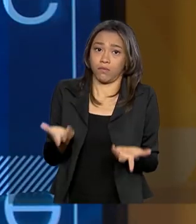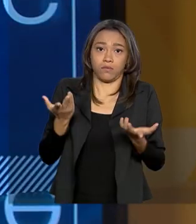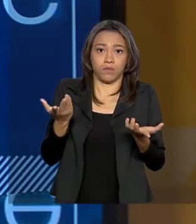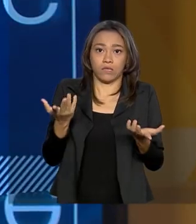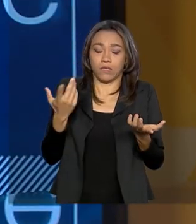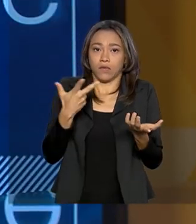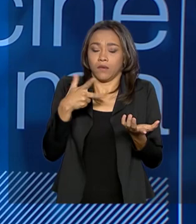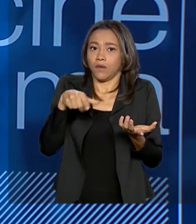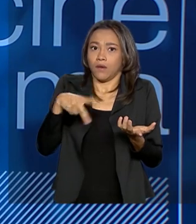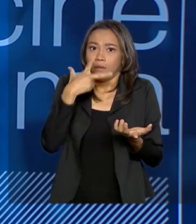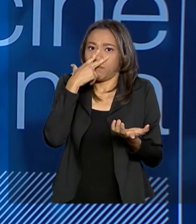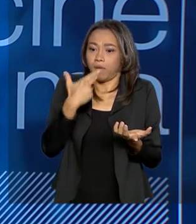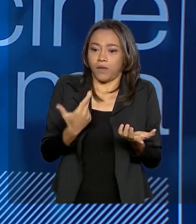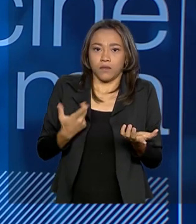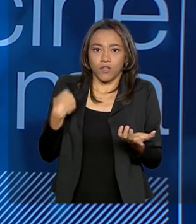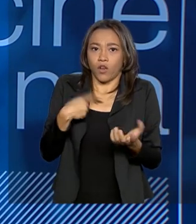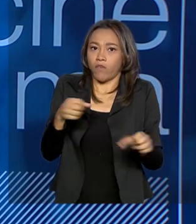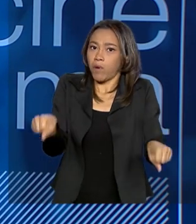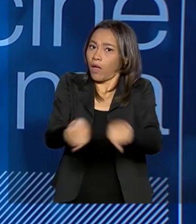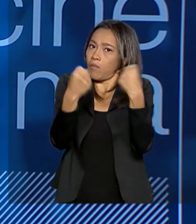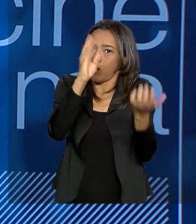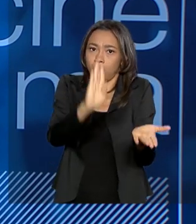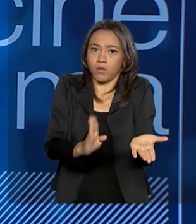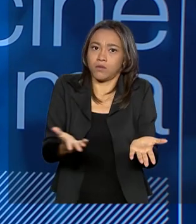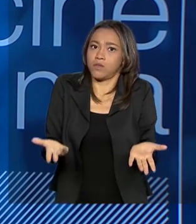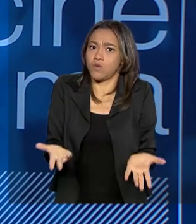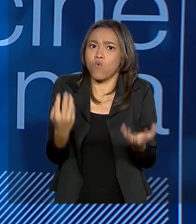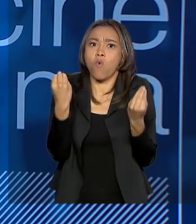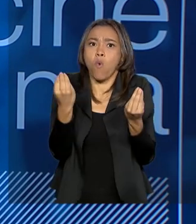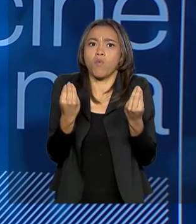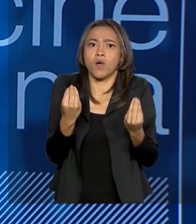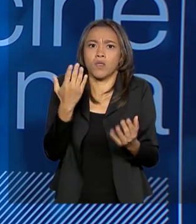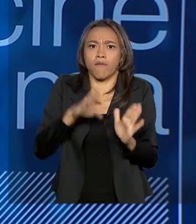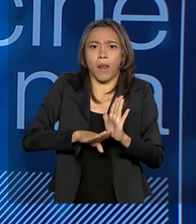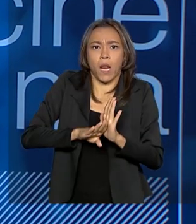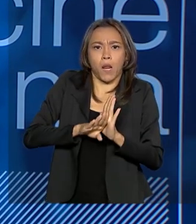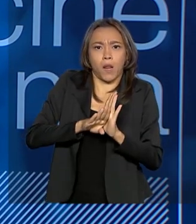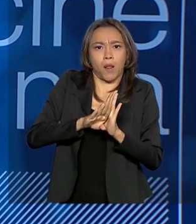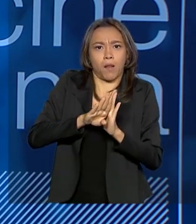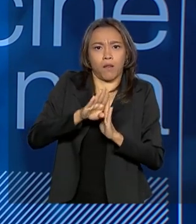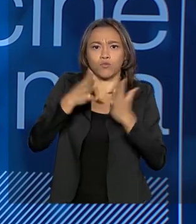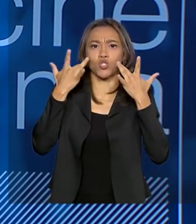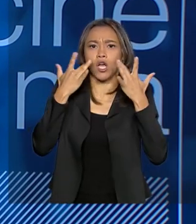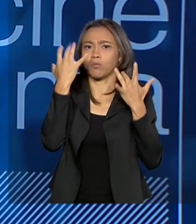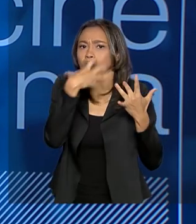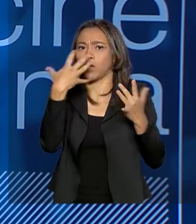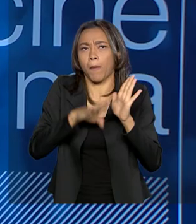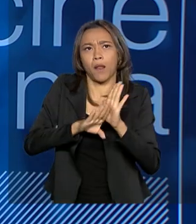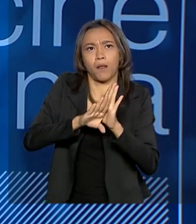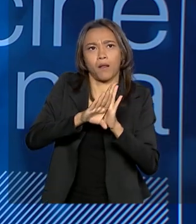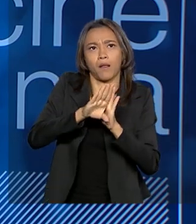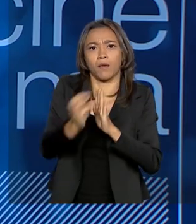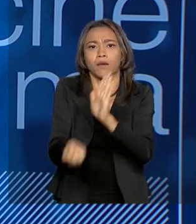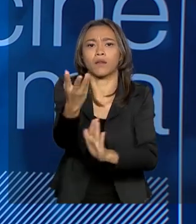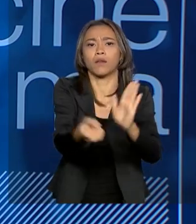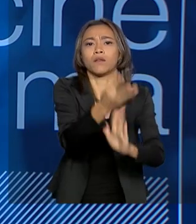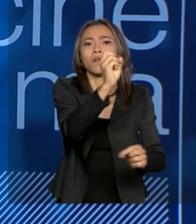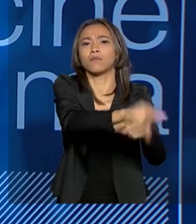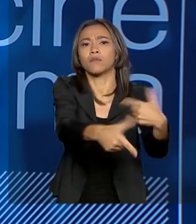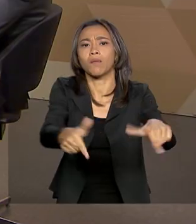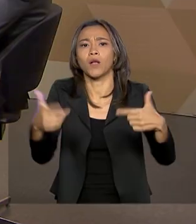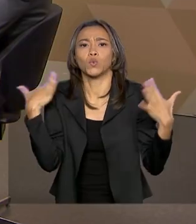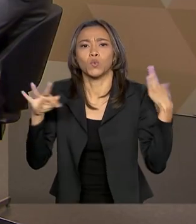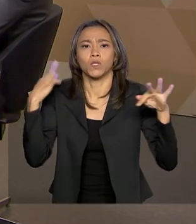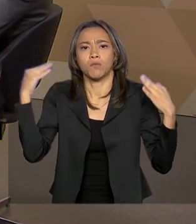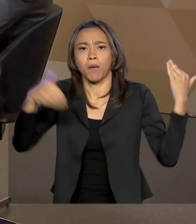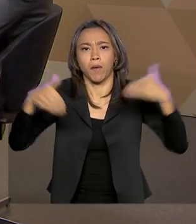na iminência de a gente quebrar uma indústria que estava em plena ascensão, gerando empregos, gerando turismo.